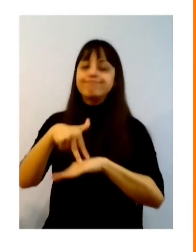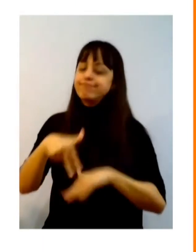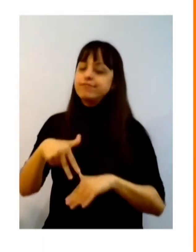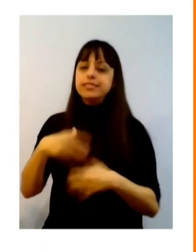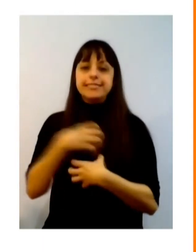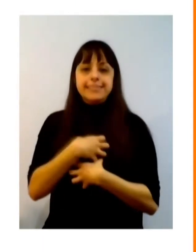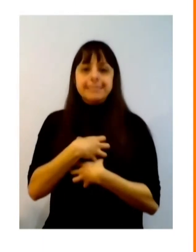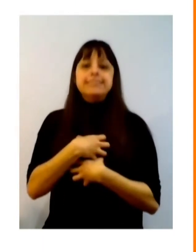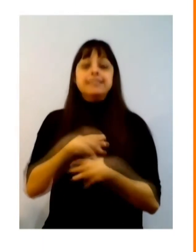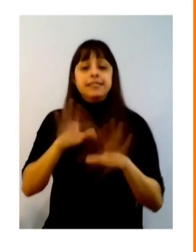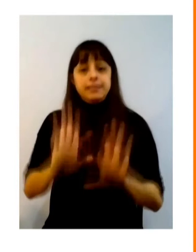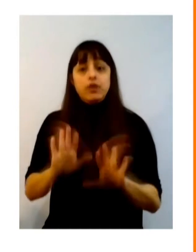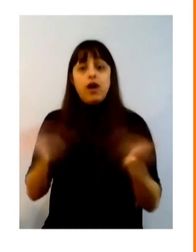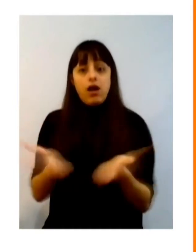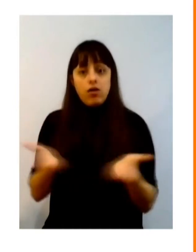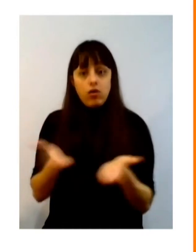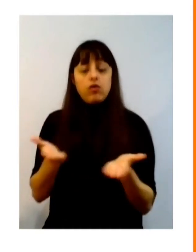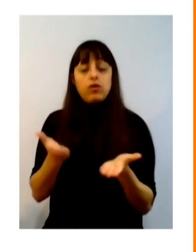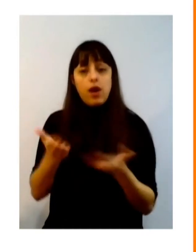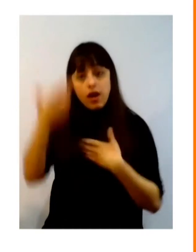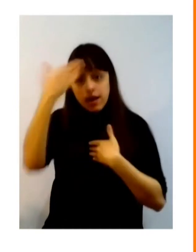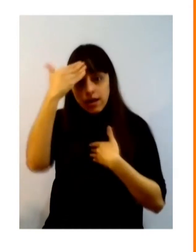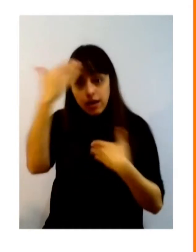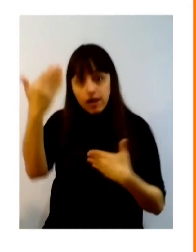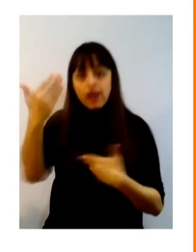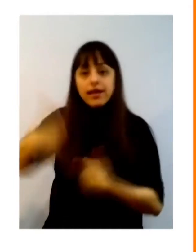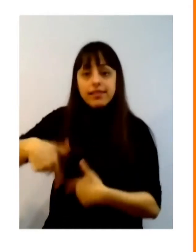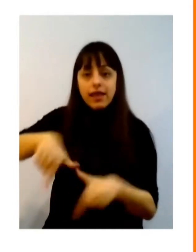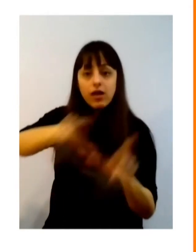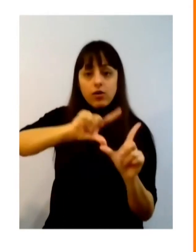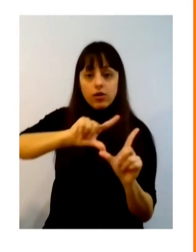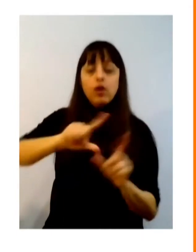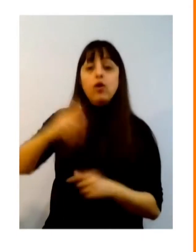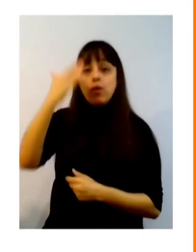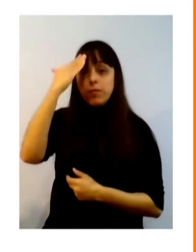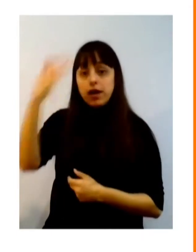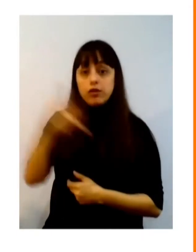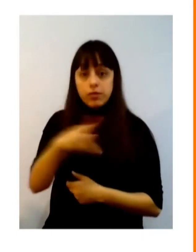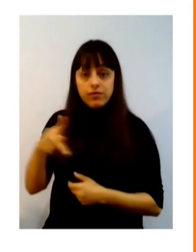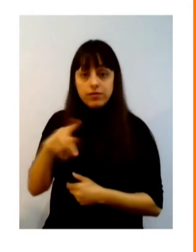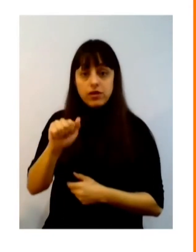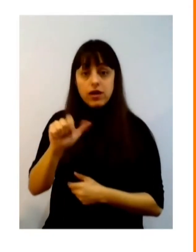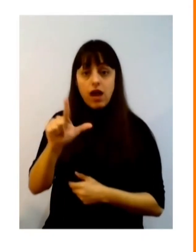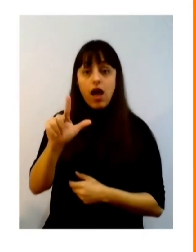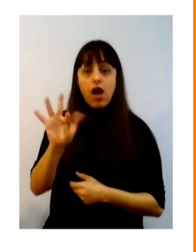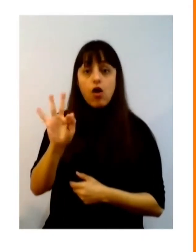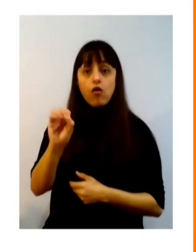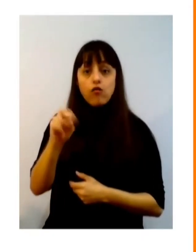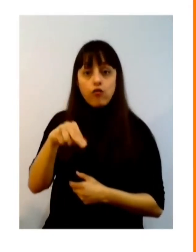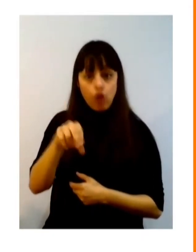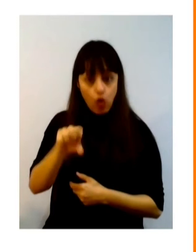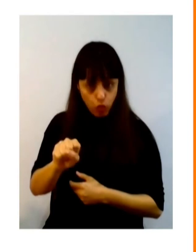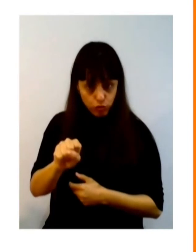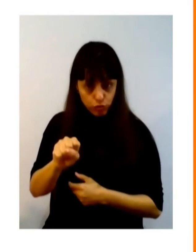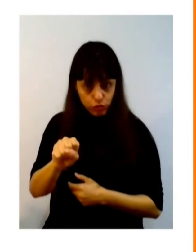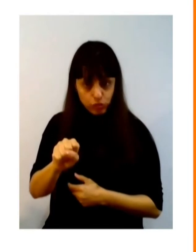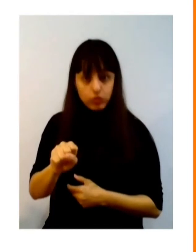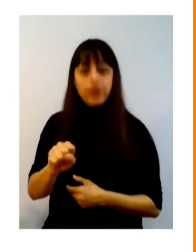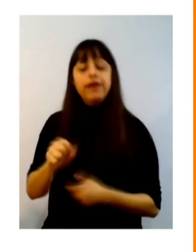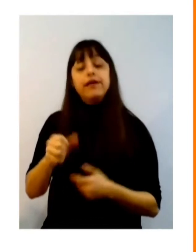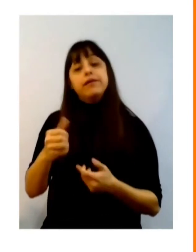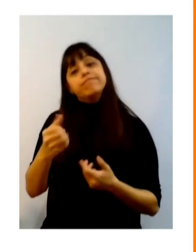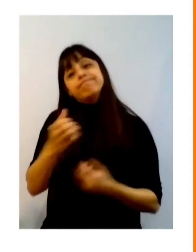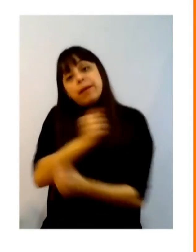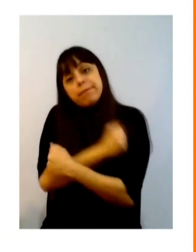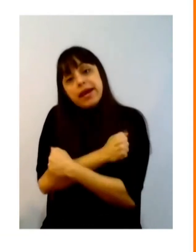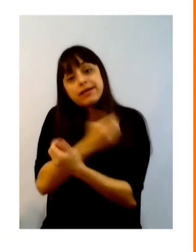que existem em outros países muito obrigada a Itaú Cultural muito obrigada ao professor Alfonso Martinello pelo convite e um grande abraço